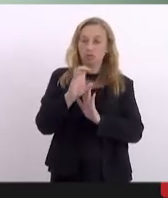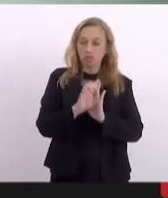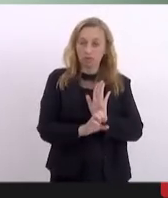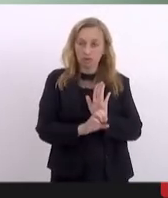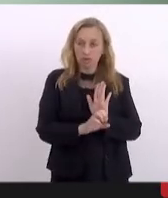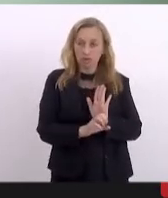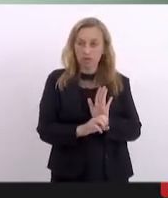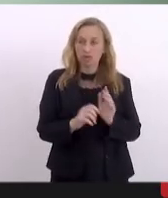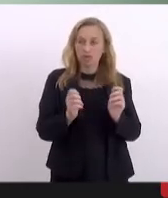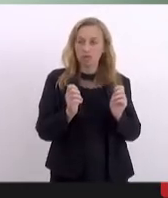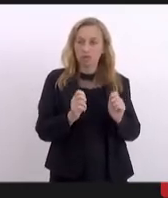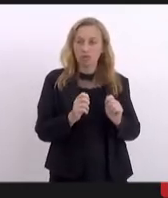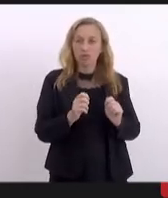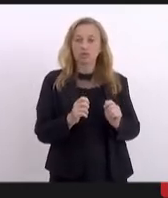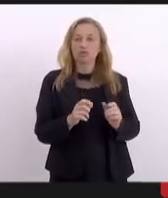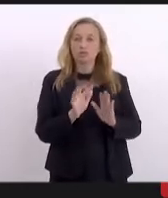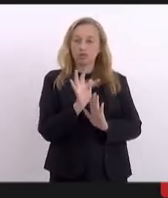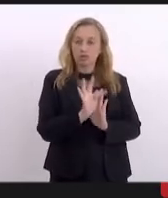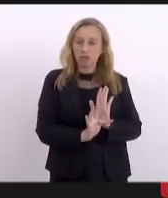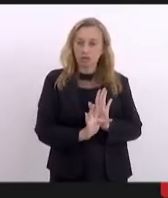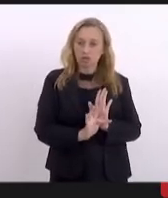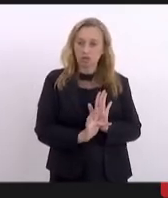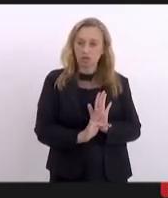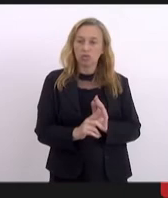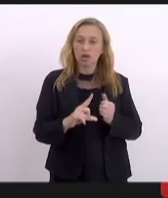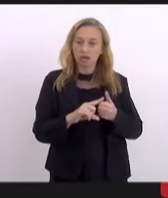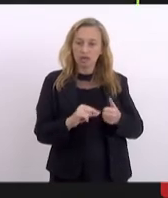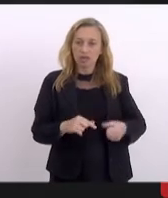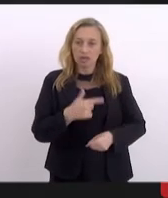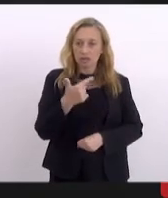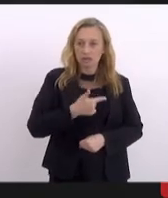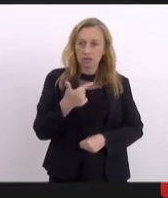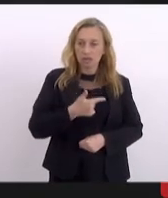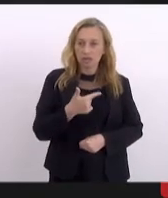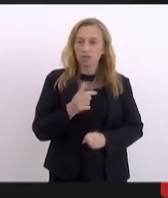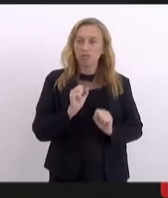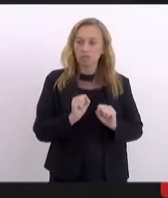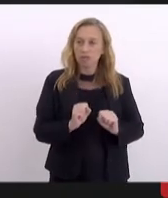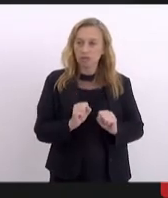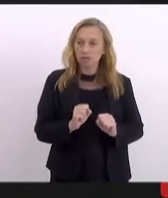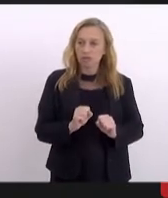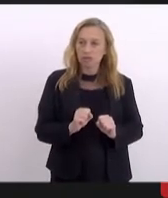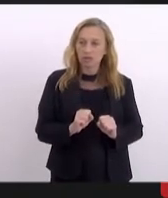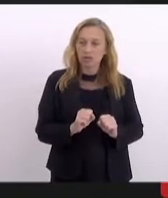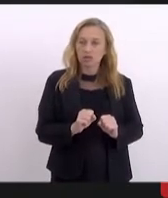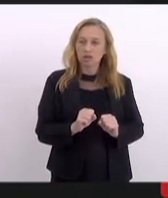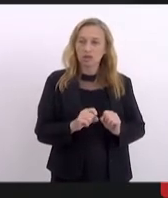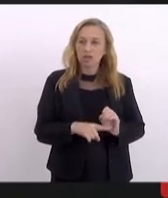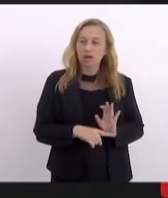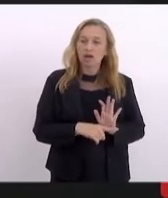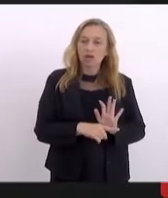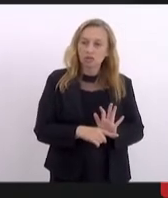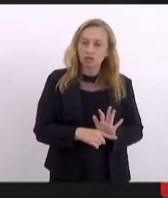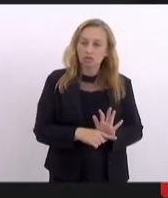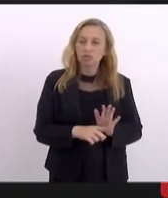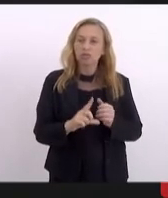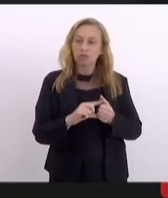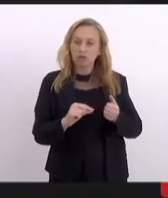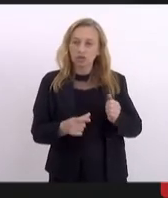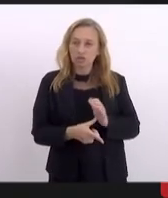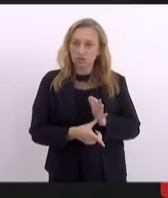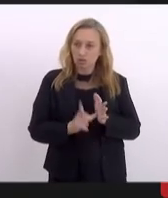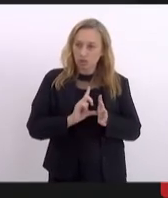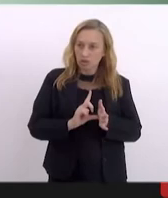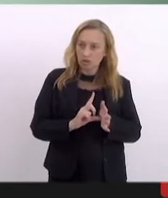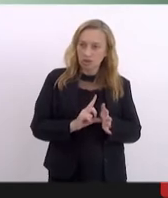passam a possuir o seguinte texto. Artigo 2º. Poderão beneficiar-se da assistência prevista no artigo anterior os